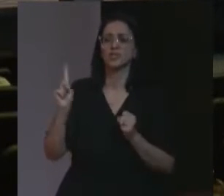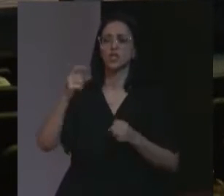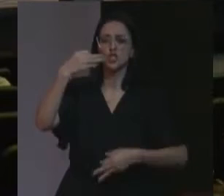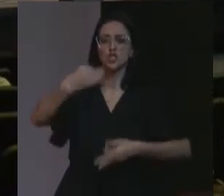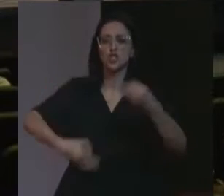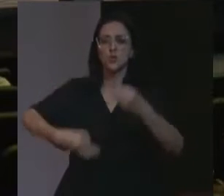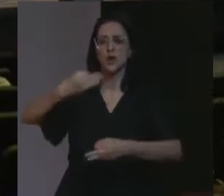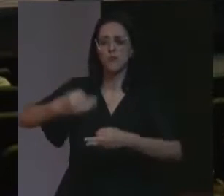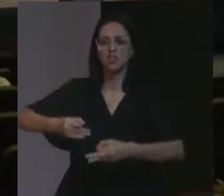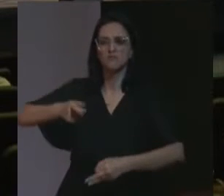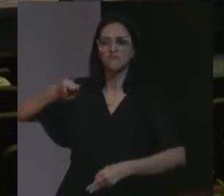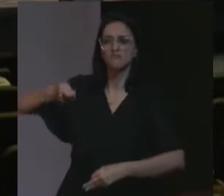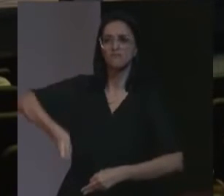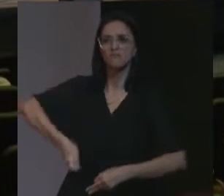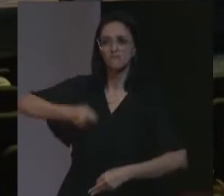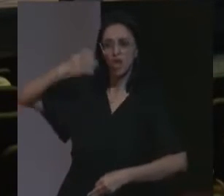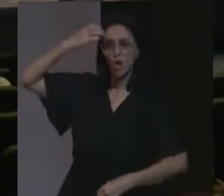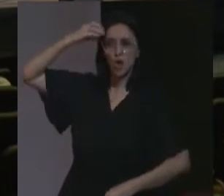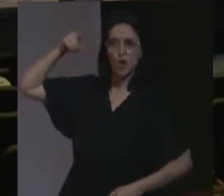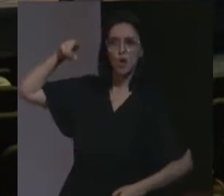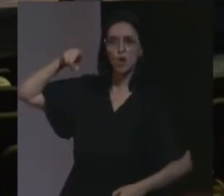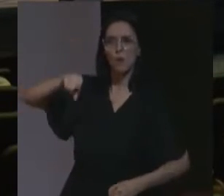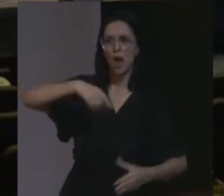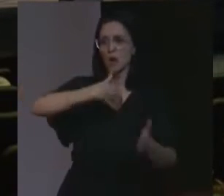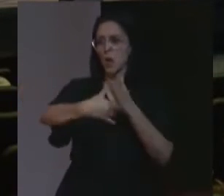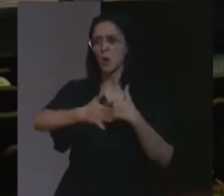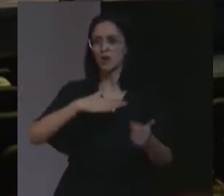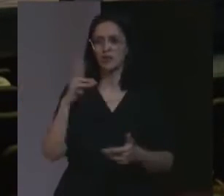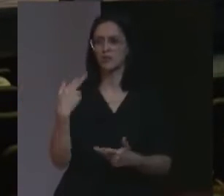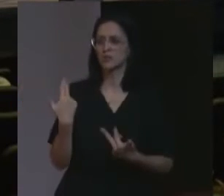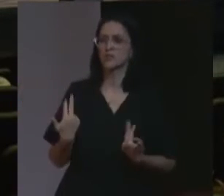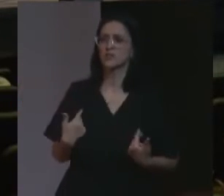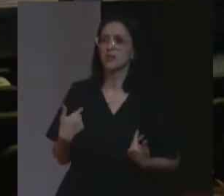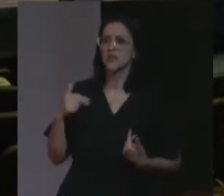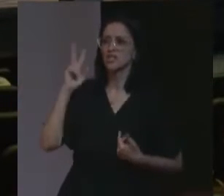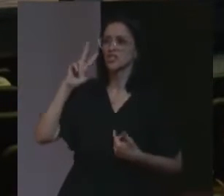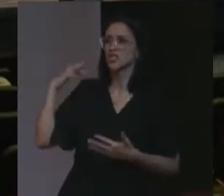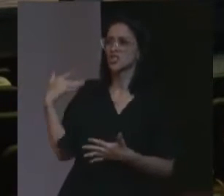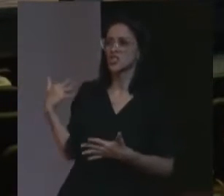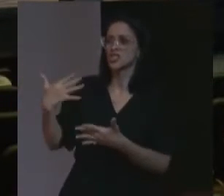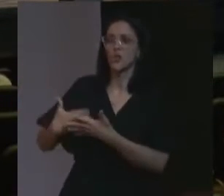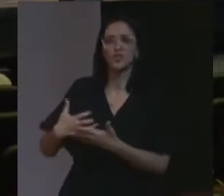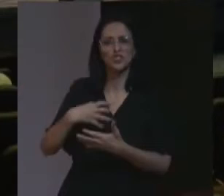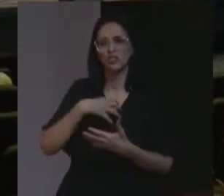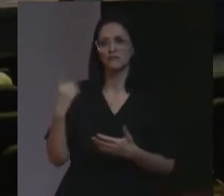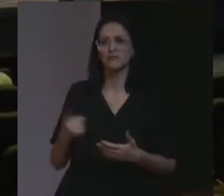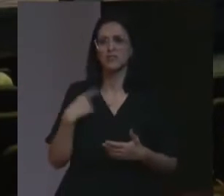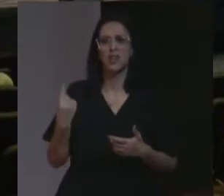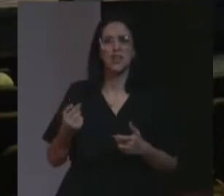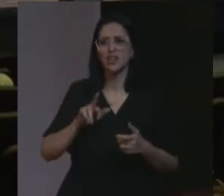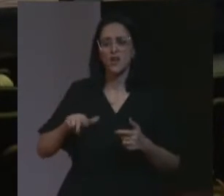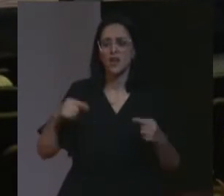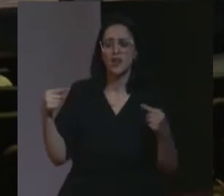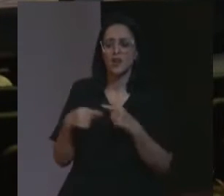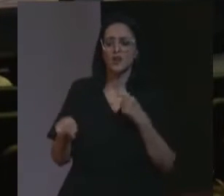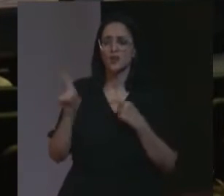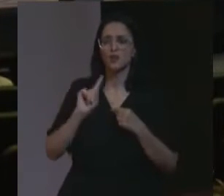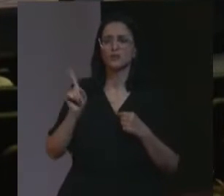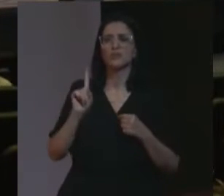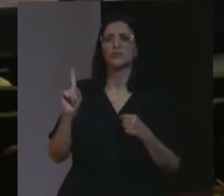julgamento e uma condenação a qualquer custo. Isso não faz parte da nossa história, isso não faz parte do nosso jeito de ser, isso não faz parte da